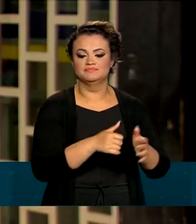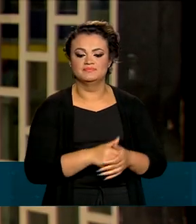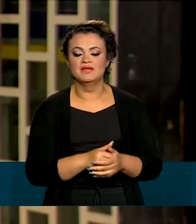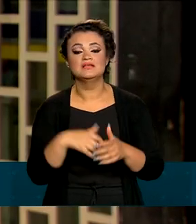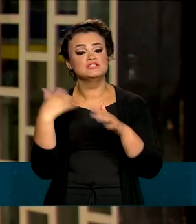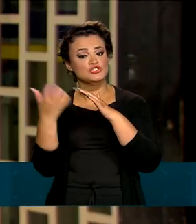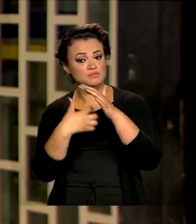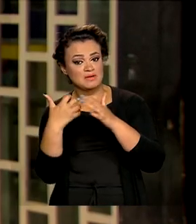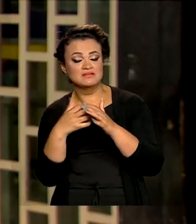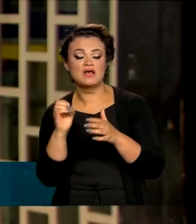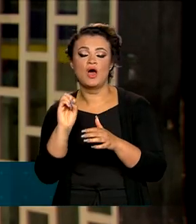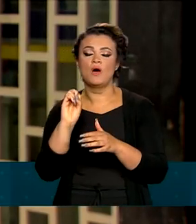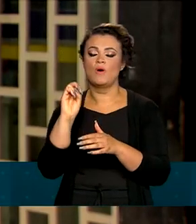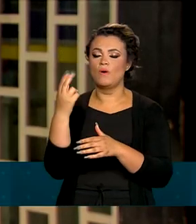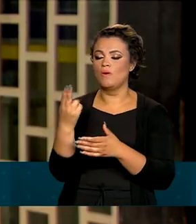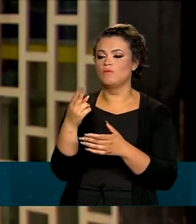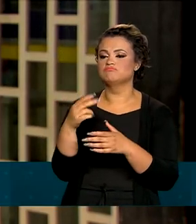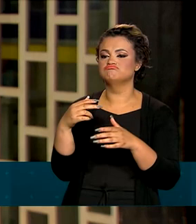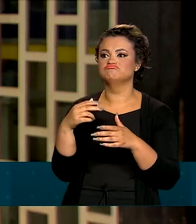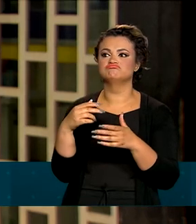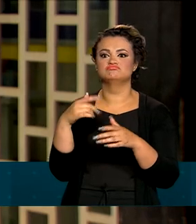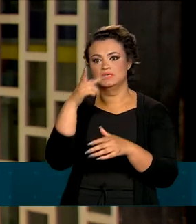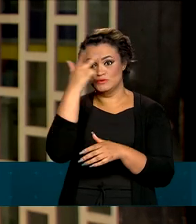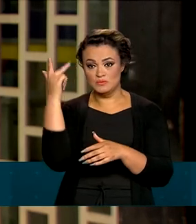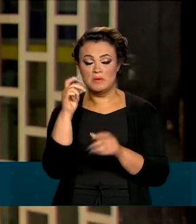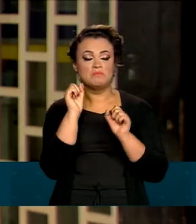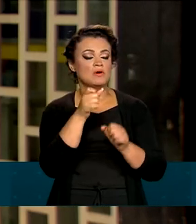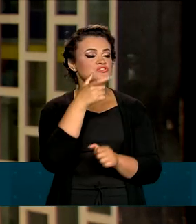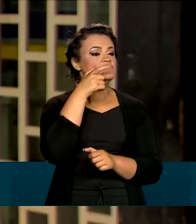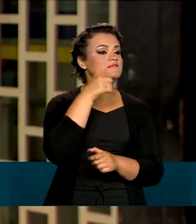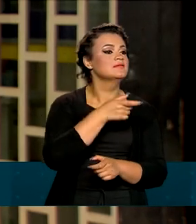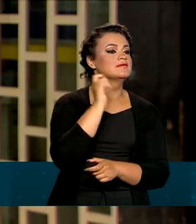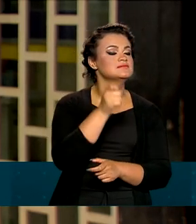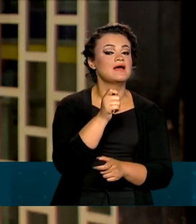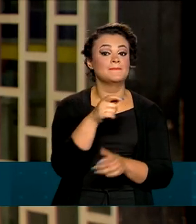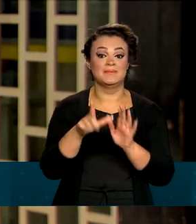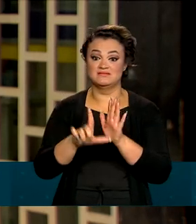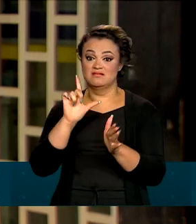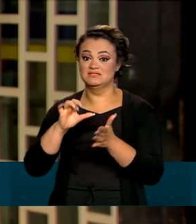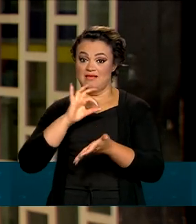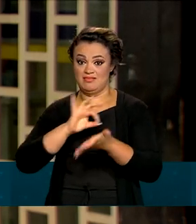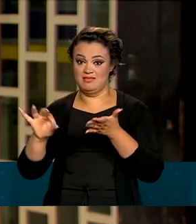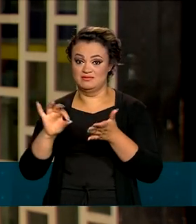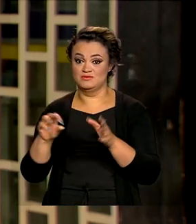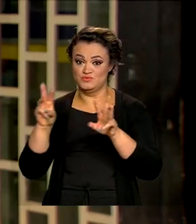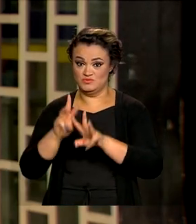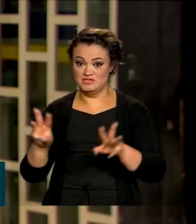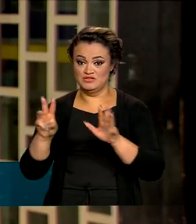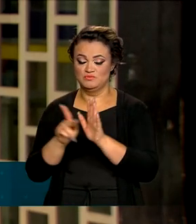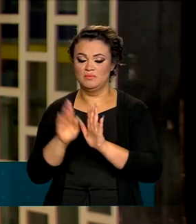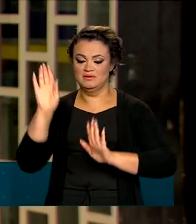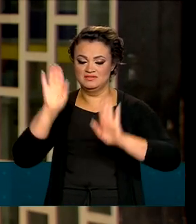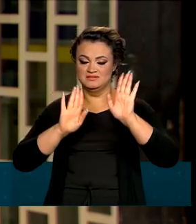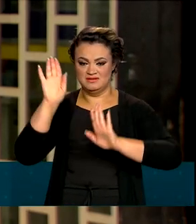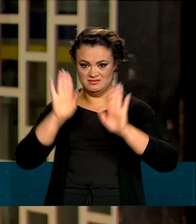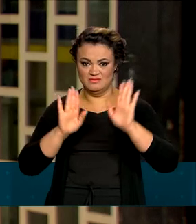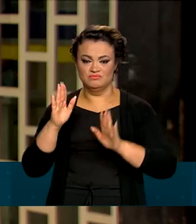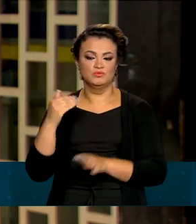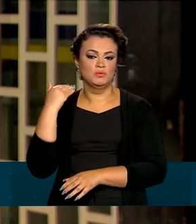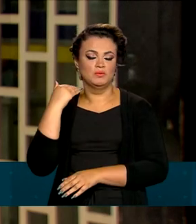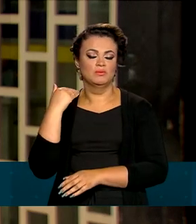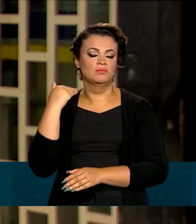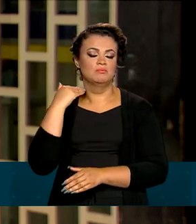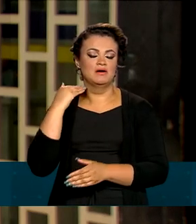físicas e jurídicas podem participar do leilão. Antes, é preciso se cadastrar na plataforma de licitações do Banco do Brasil na